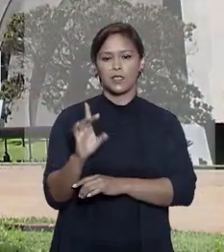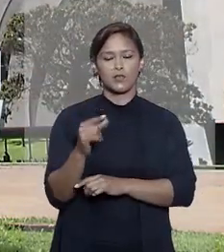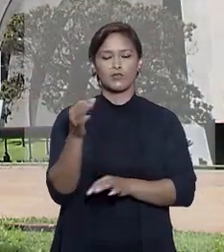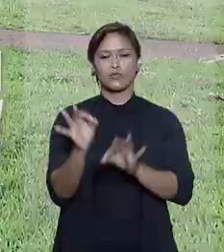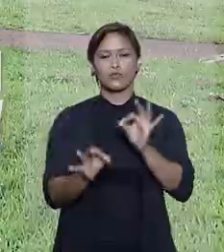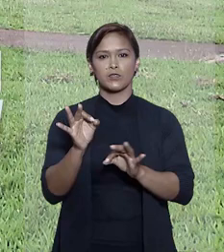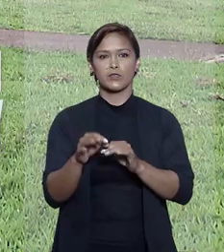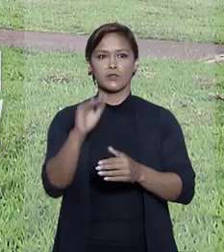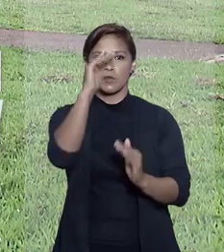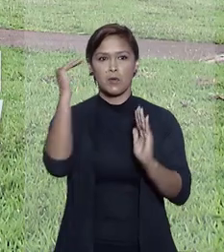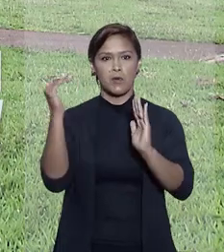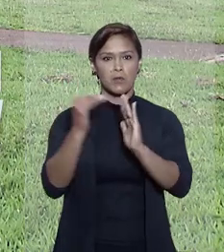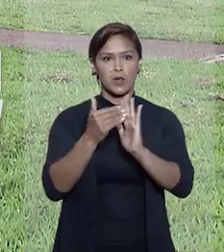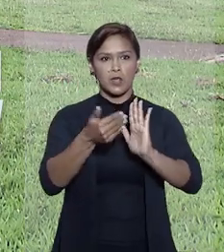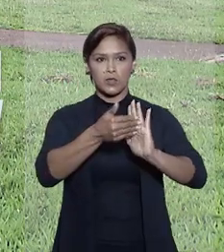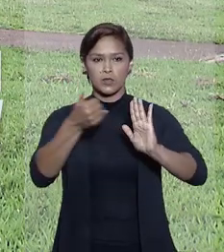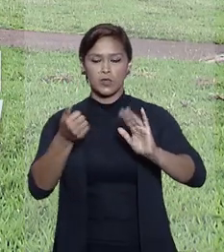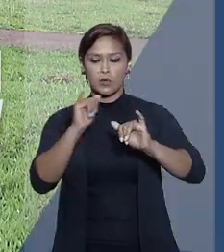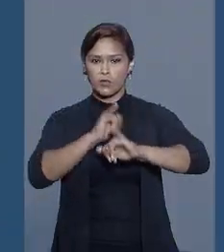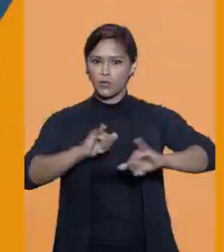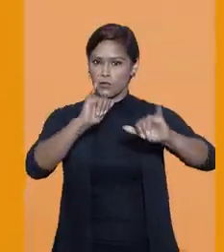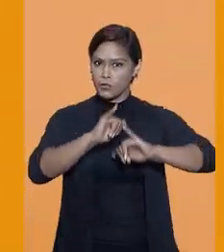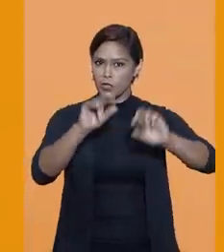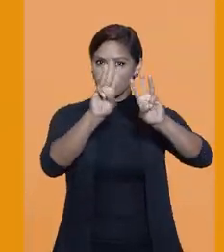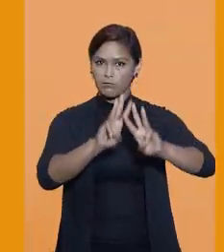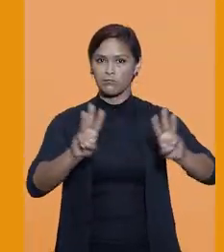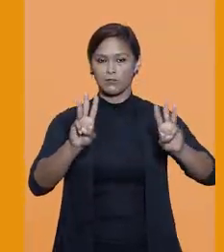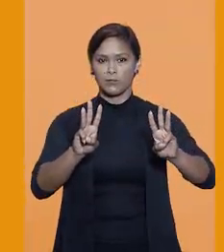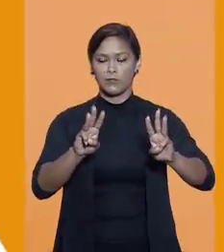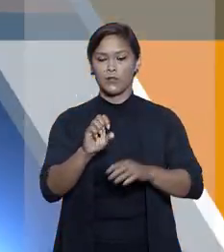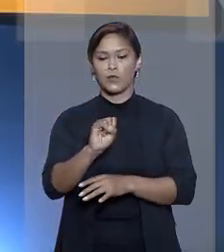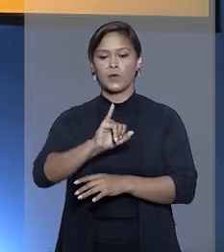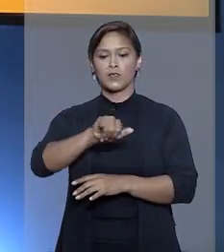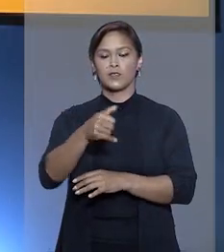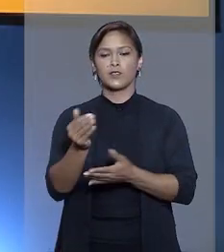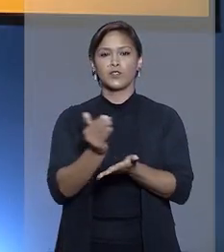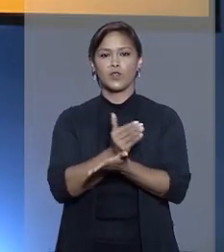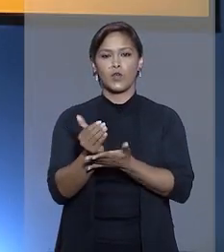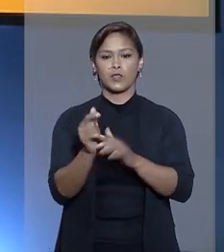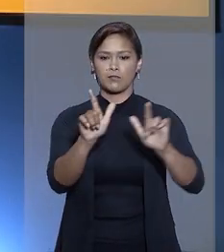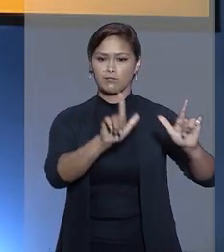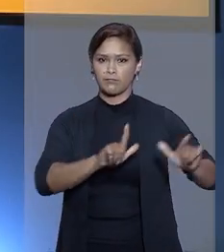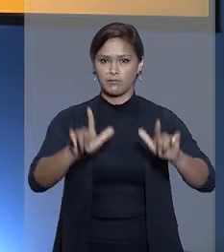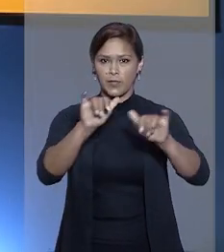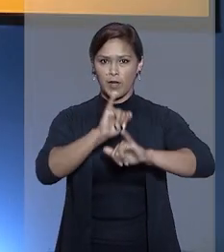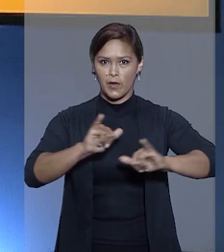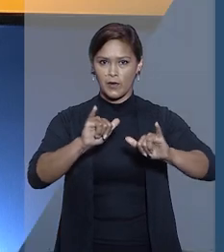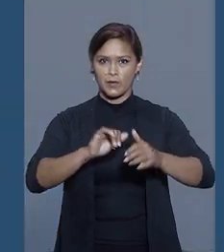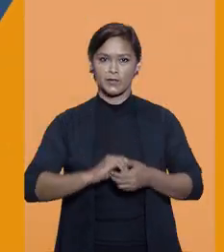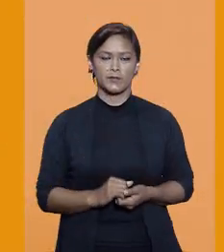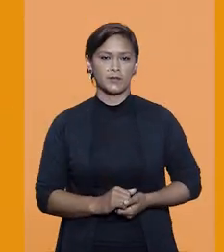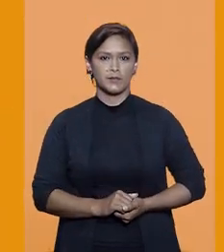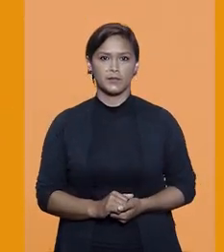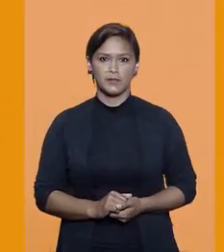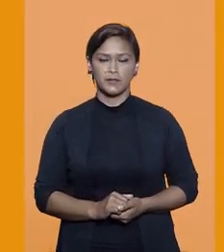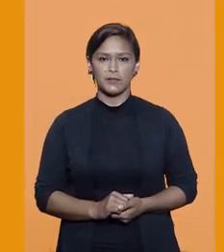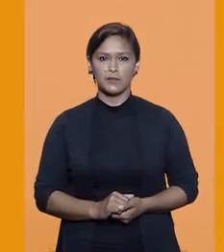não justifica a obrigação de excluir notícia de site. O STJ Notícias começa agora.